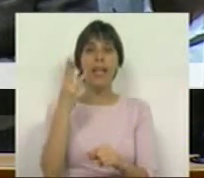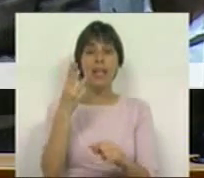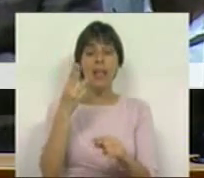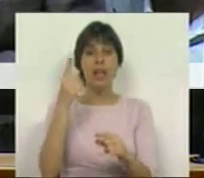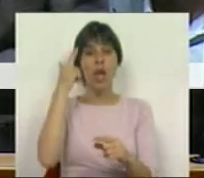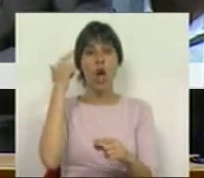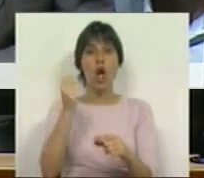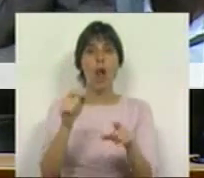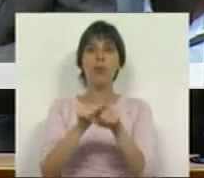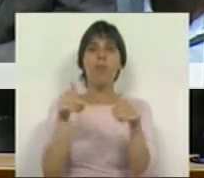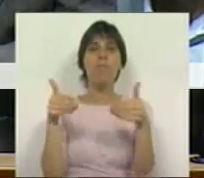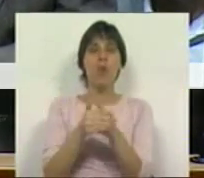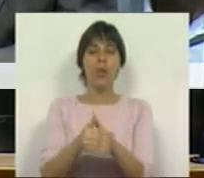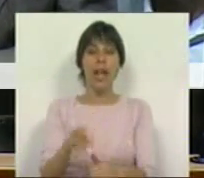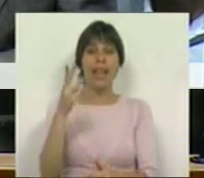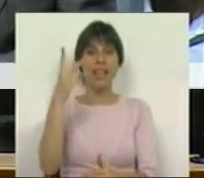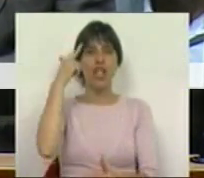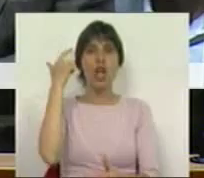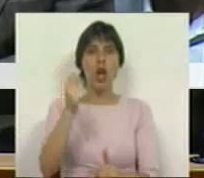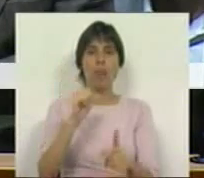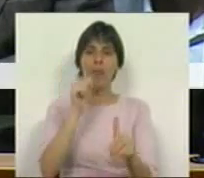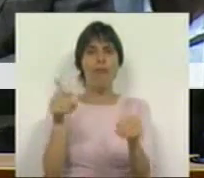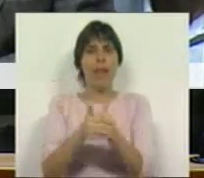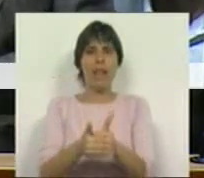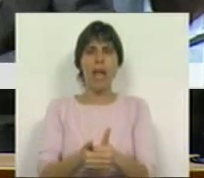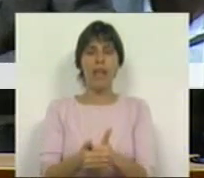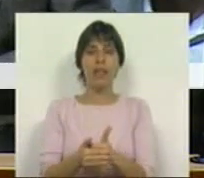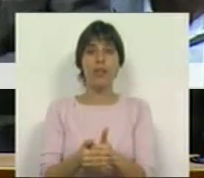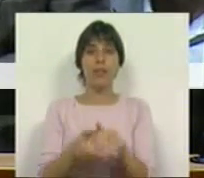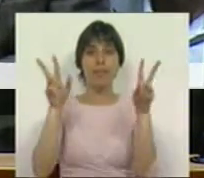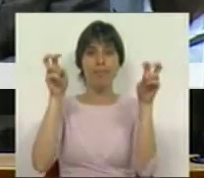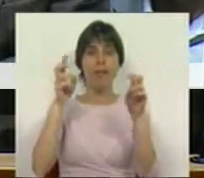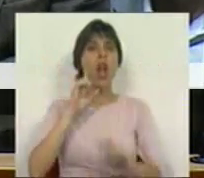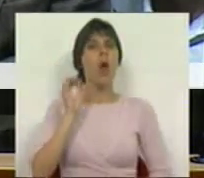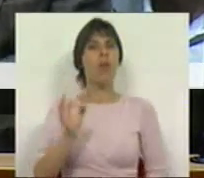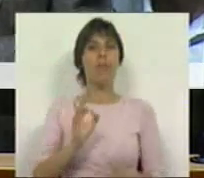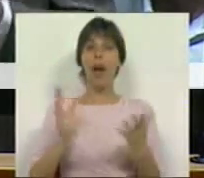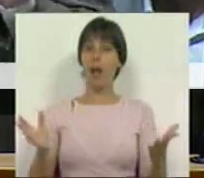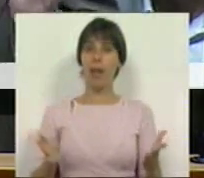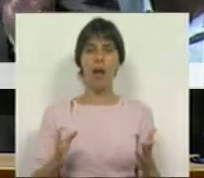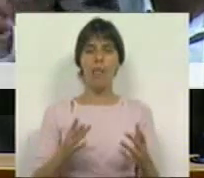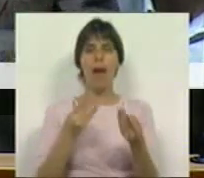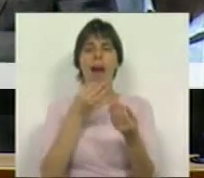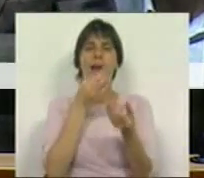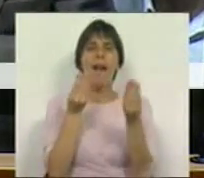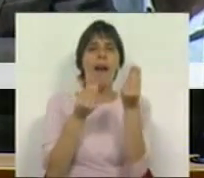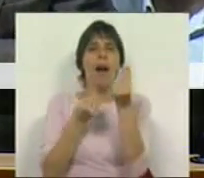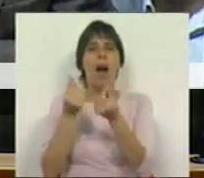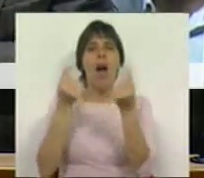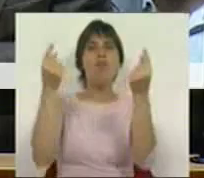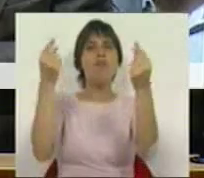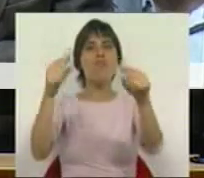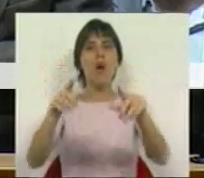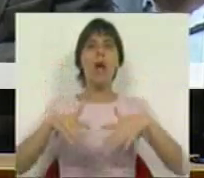golpes mortais, 3 golpes fatais. E não vale a pena insinuar que foi